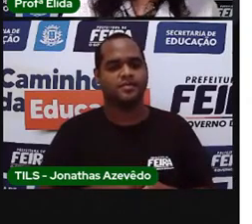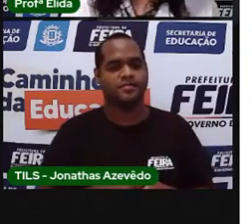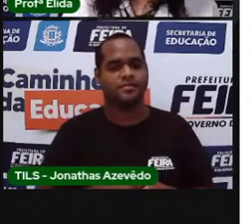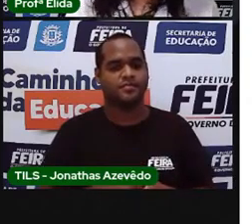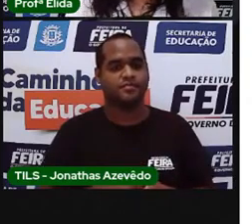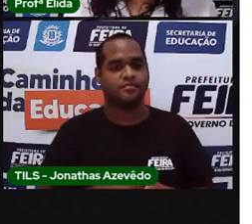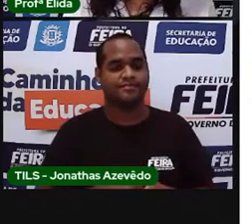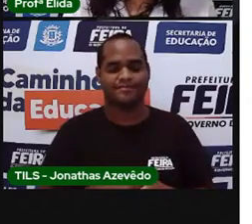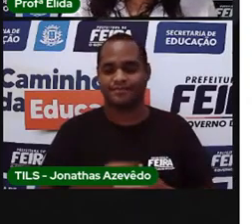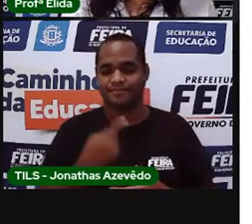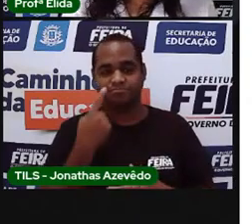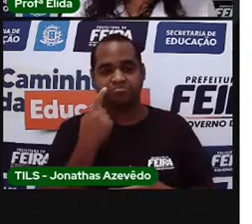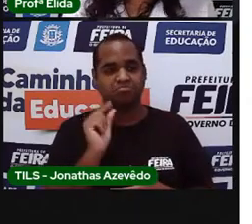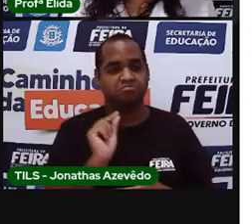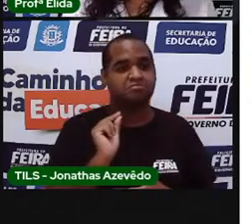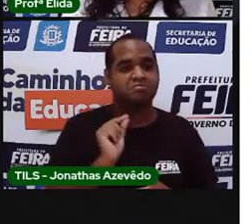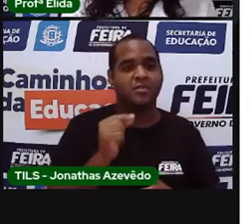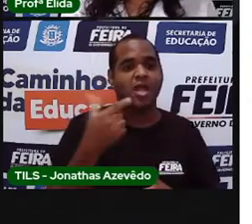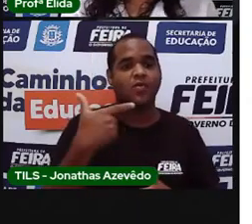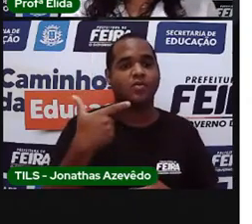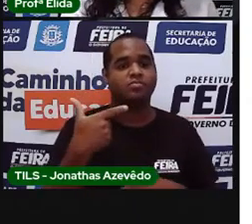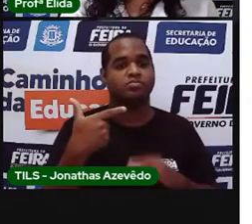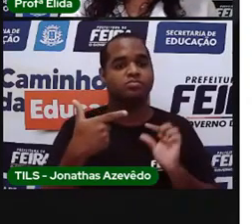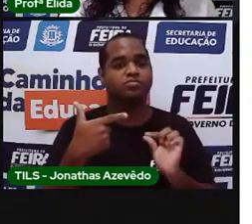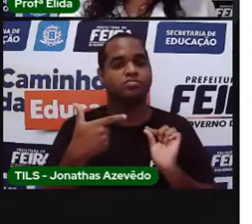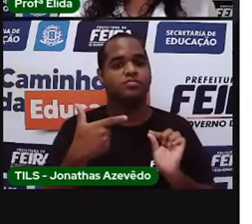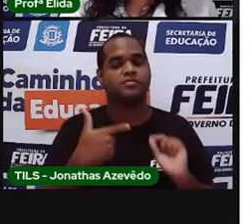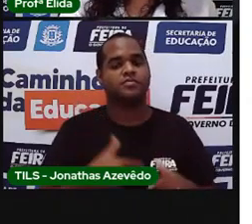Mostra para mim quem é o segundo da fila.